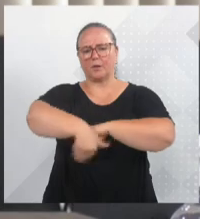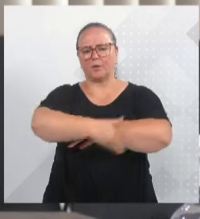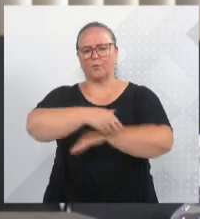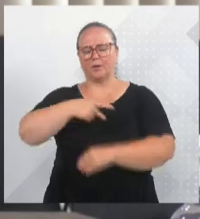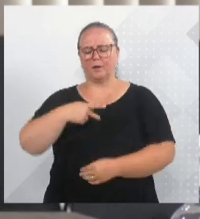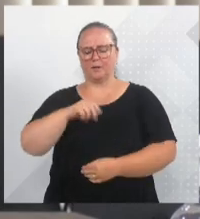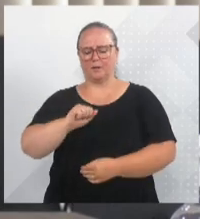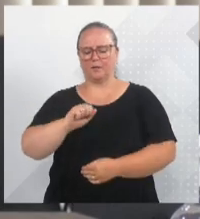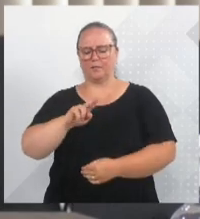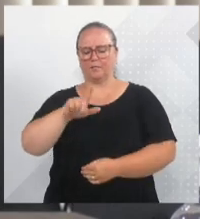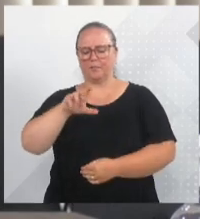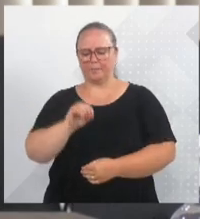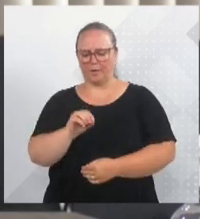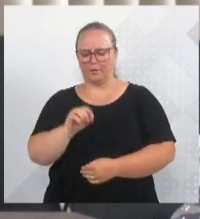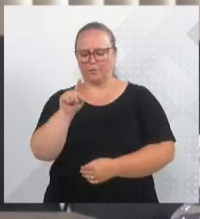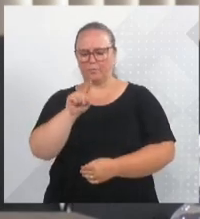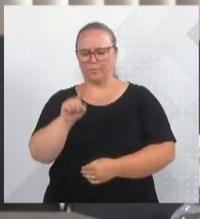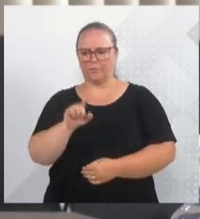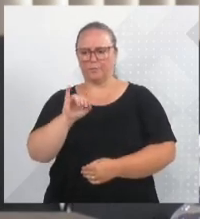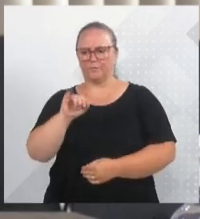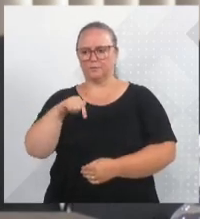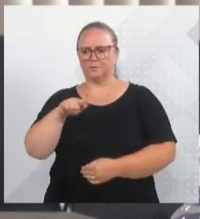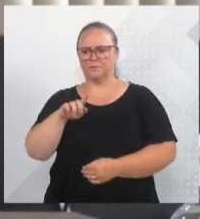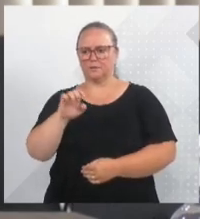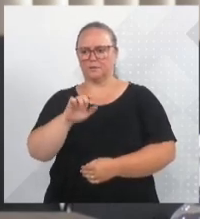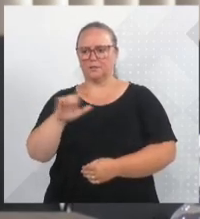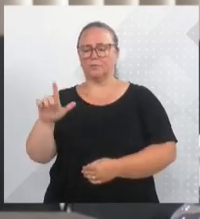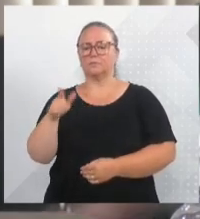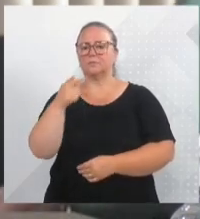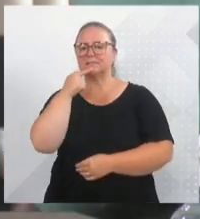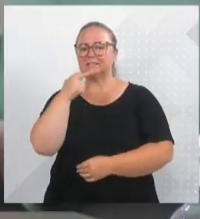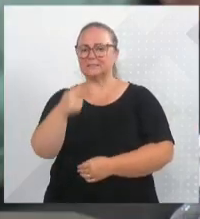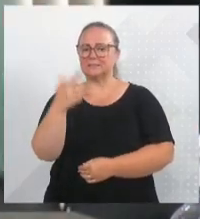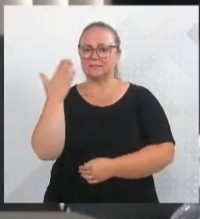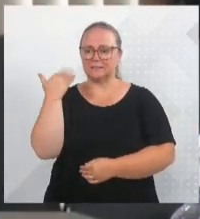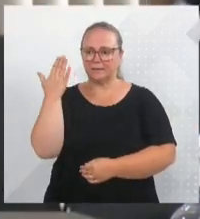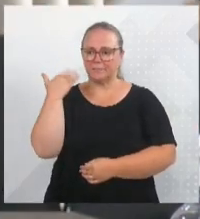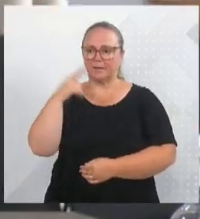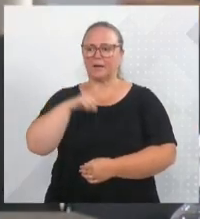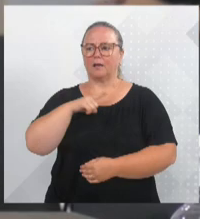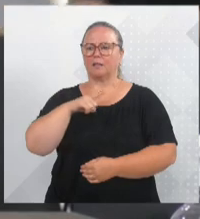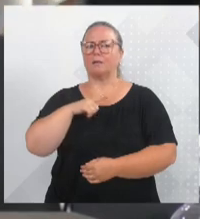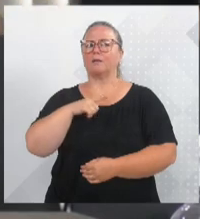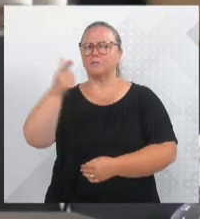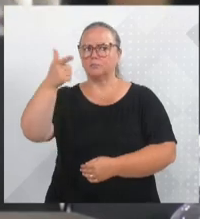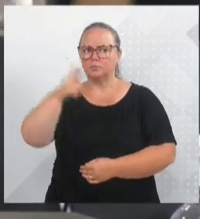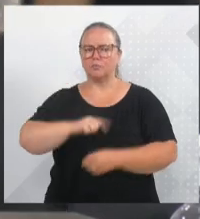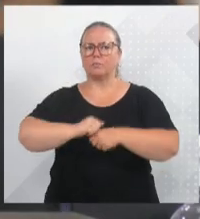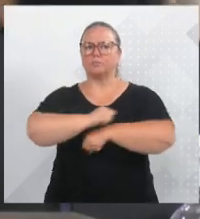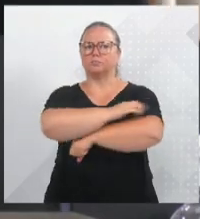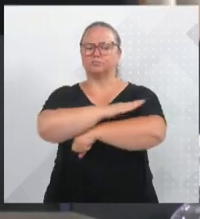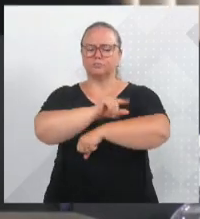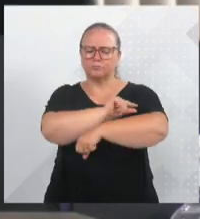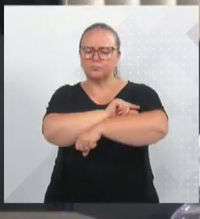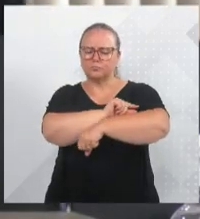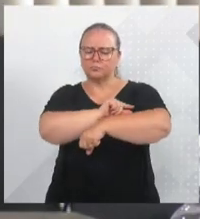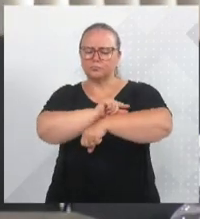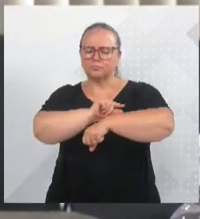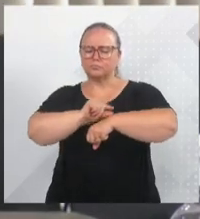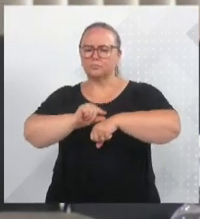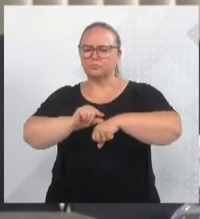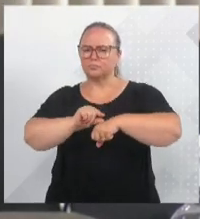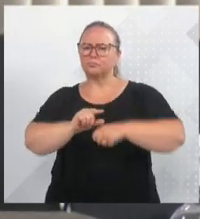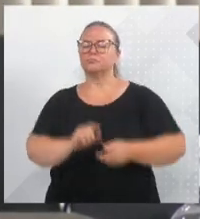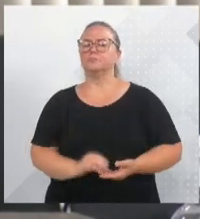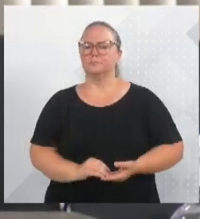no início da semana passada, foi botado mais uma camada de rachões, foi botado lona para que